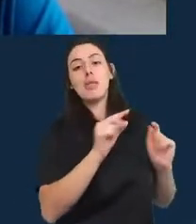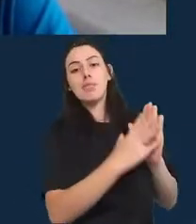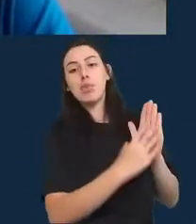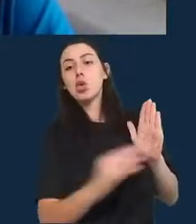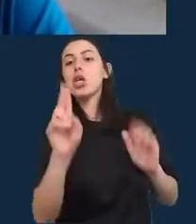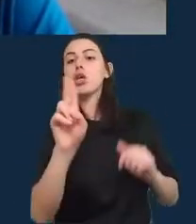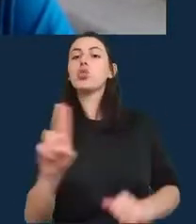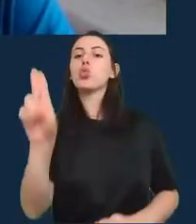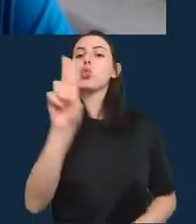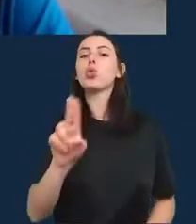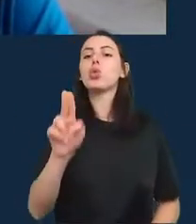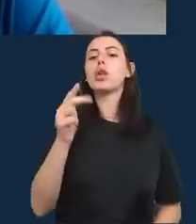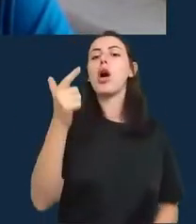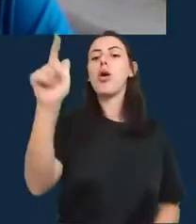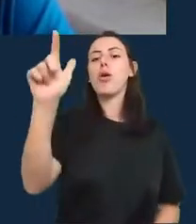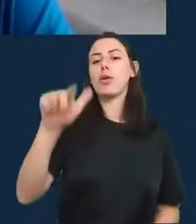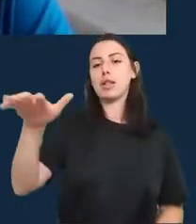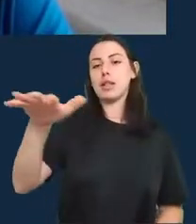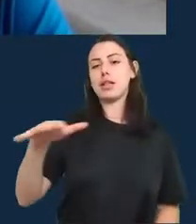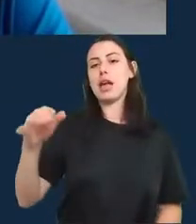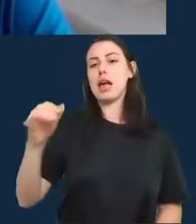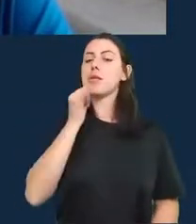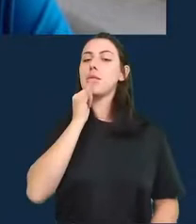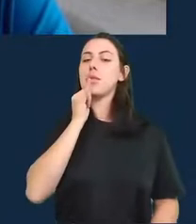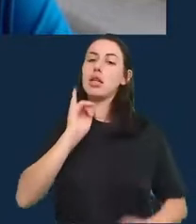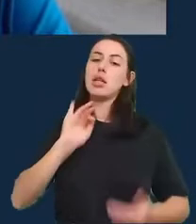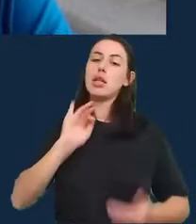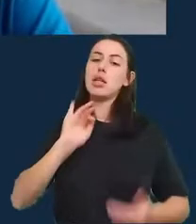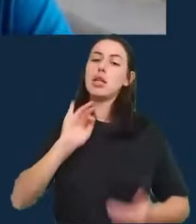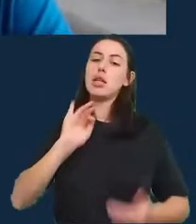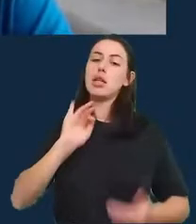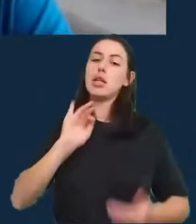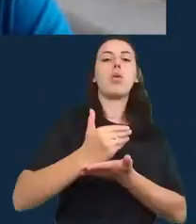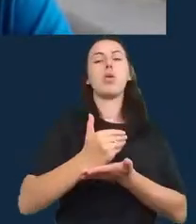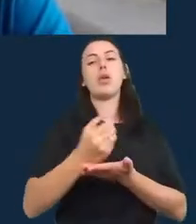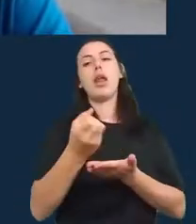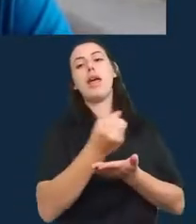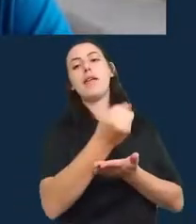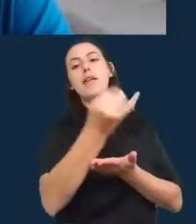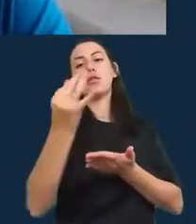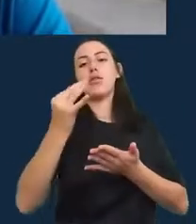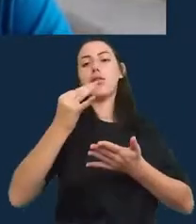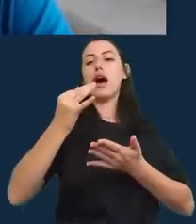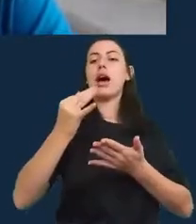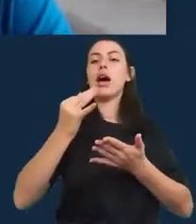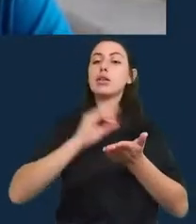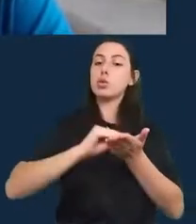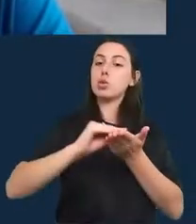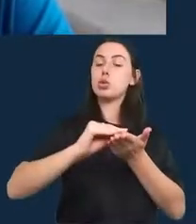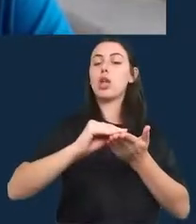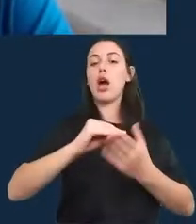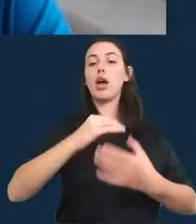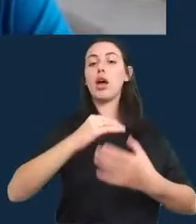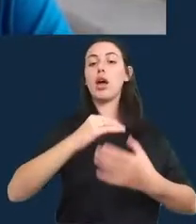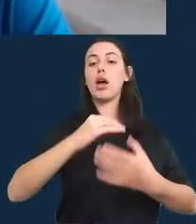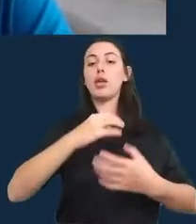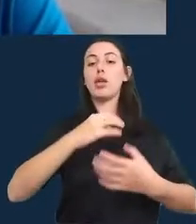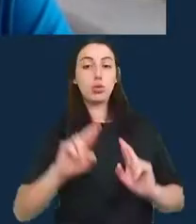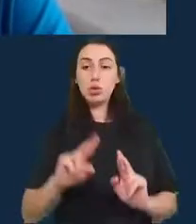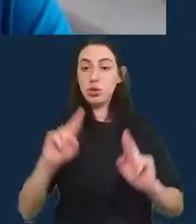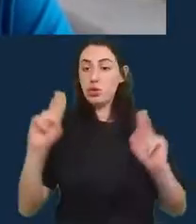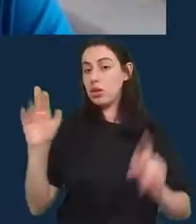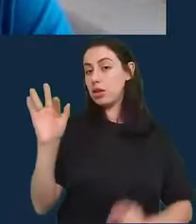isso envolve a coleta de vários dados de fontes diferentes modelo